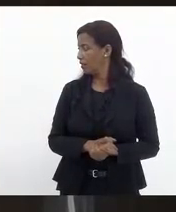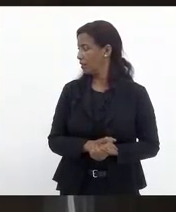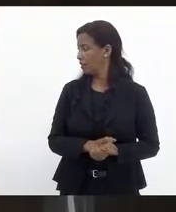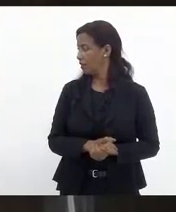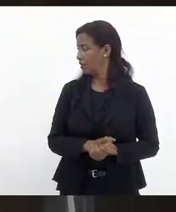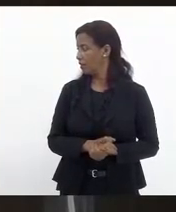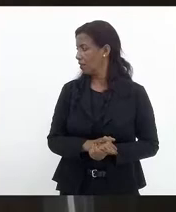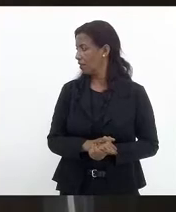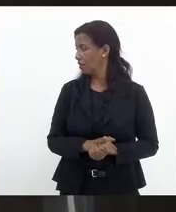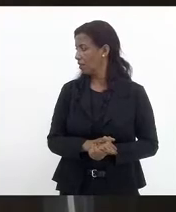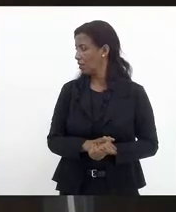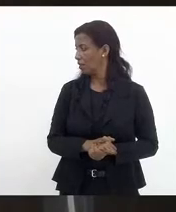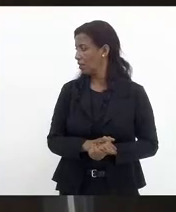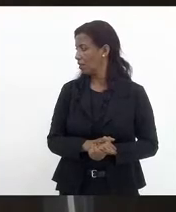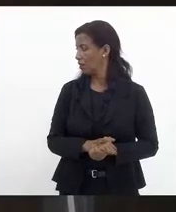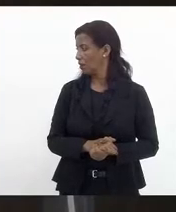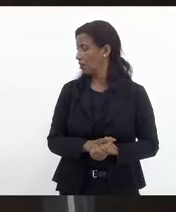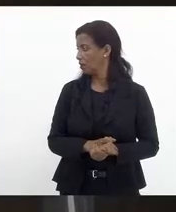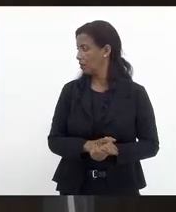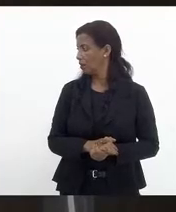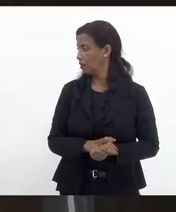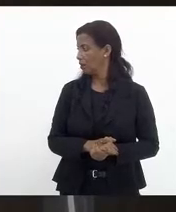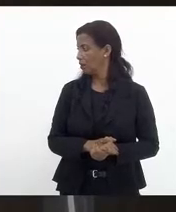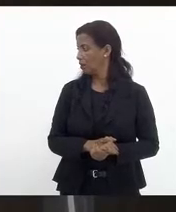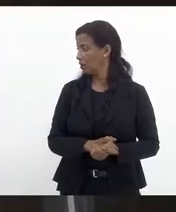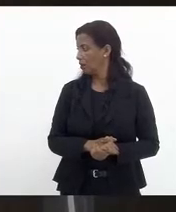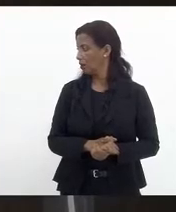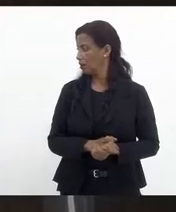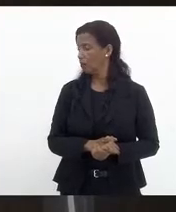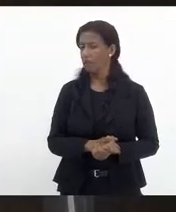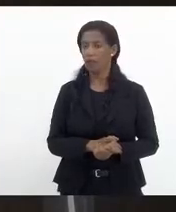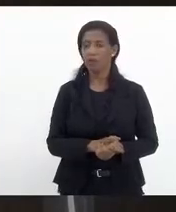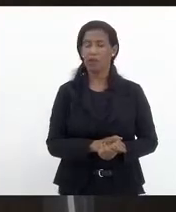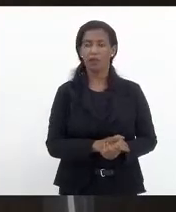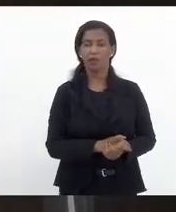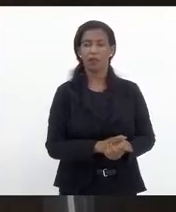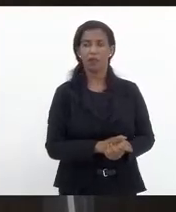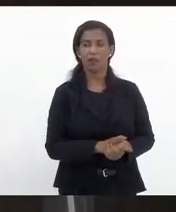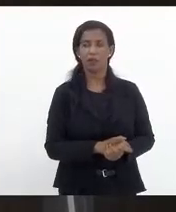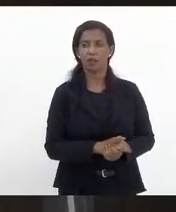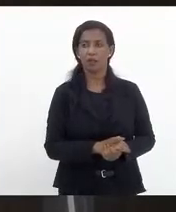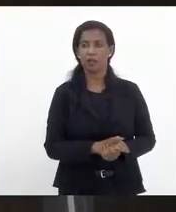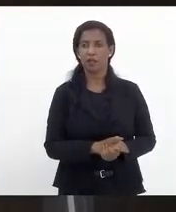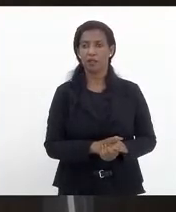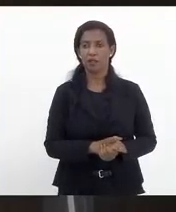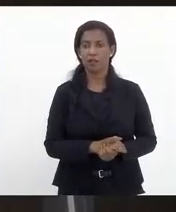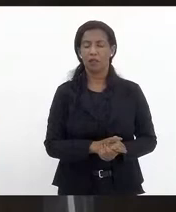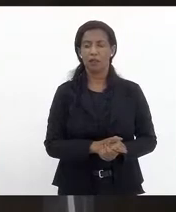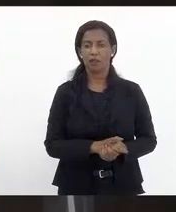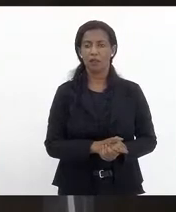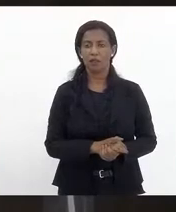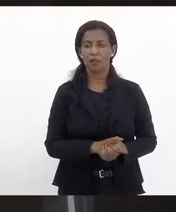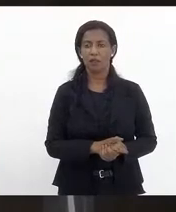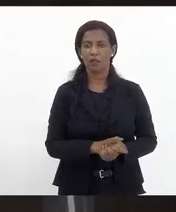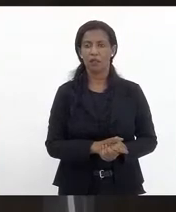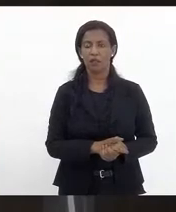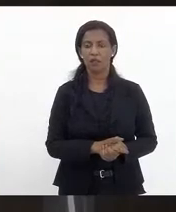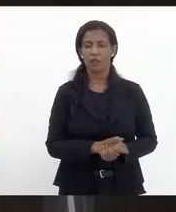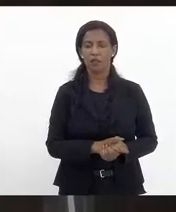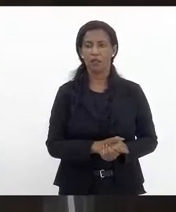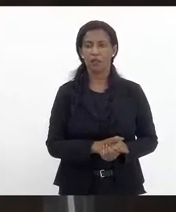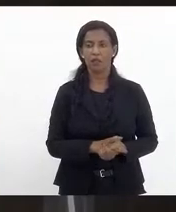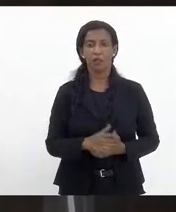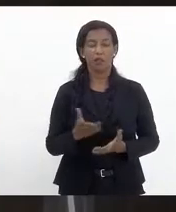de minha autoria e do senhor, eu gostaria de solicitar a retirada